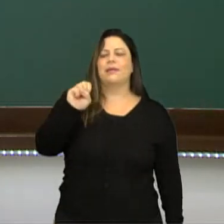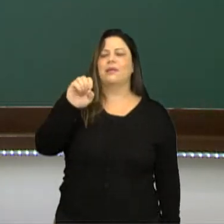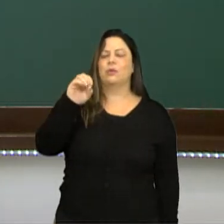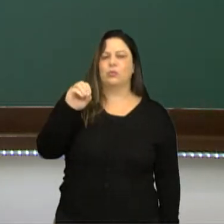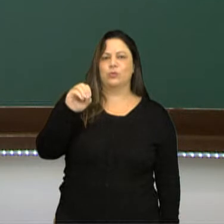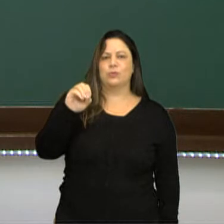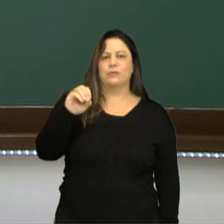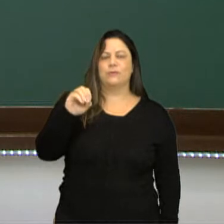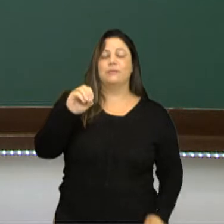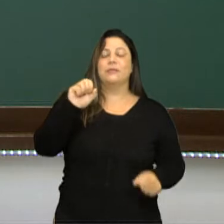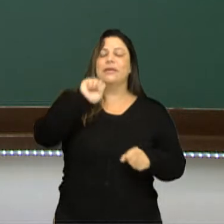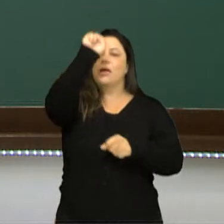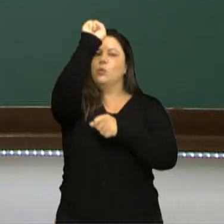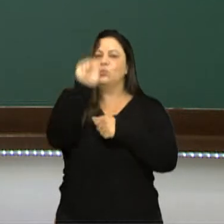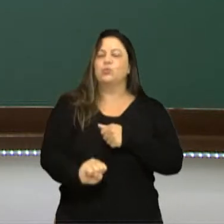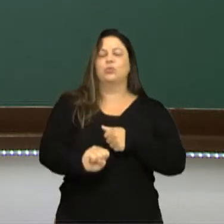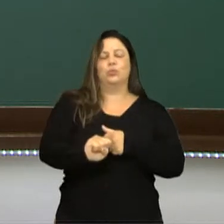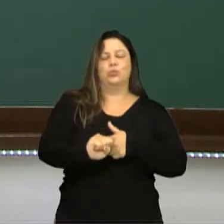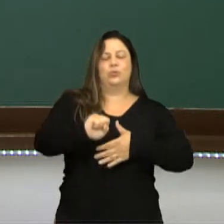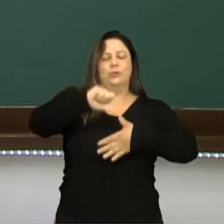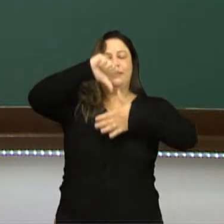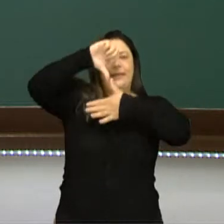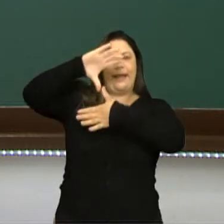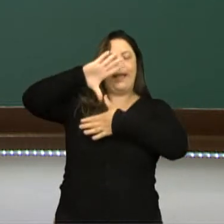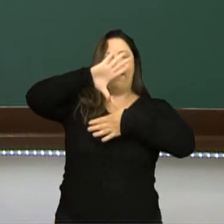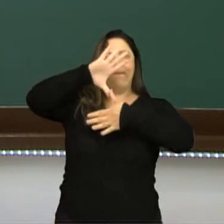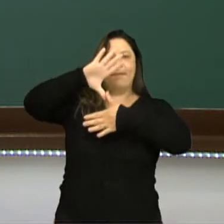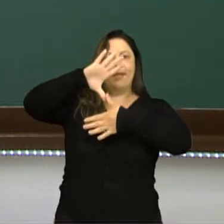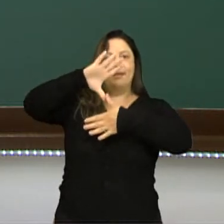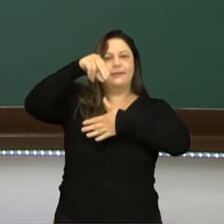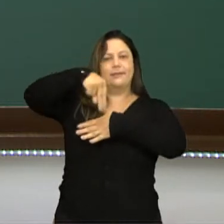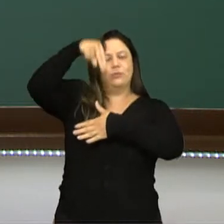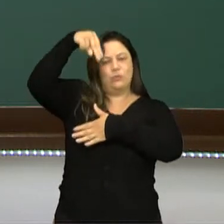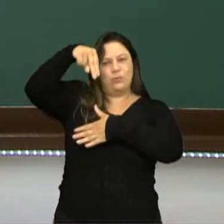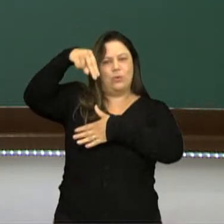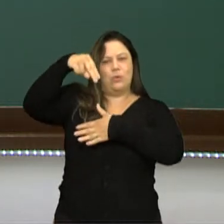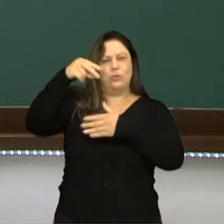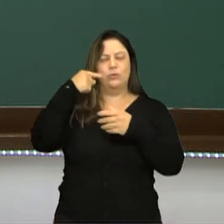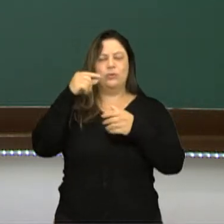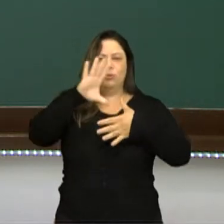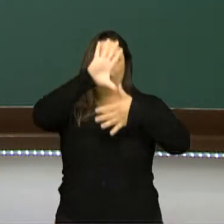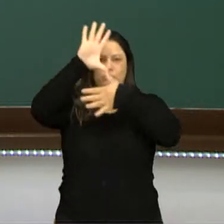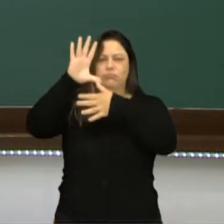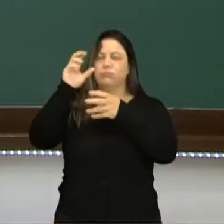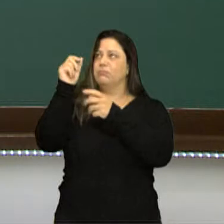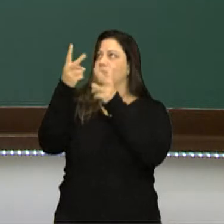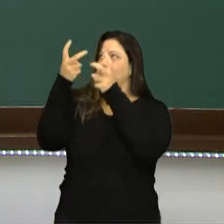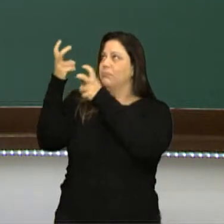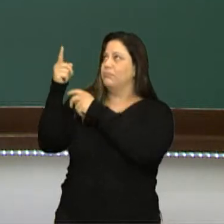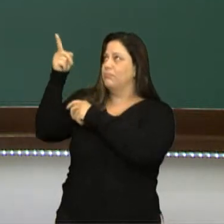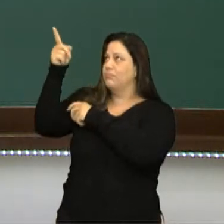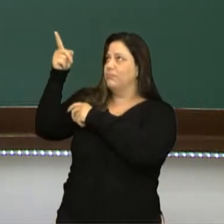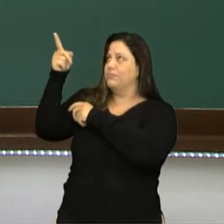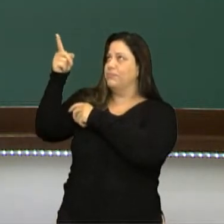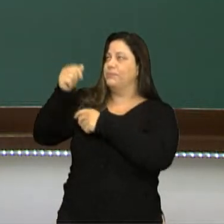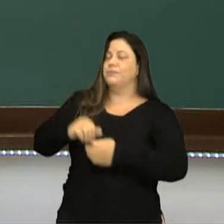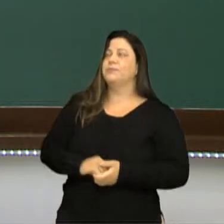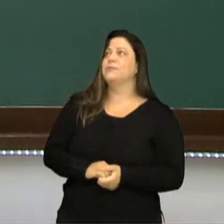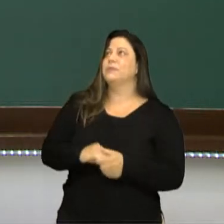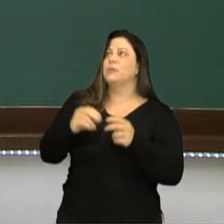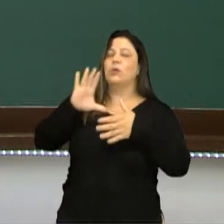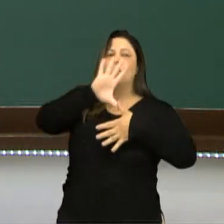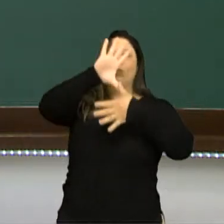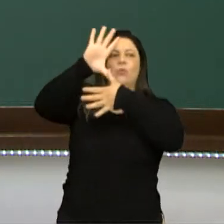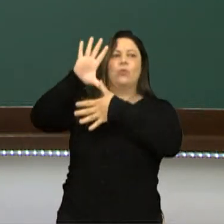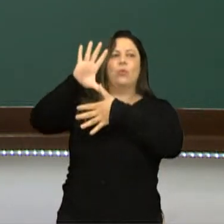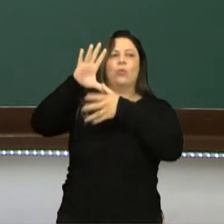Que é o sul da América do Norte, ali no México, abarcando aí um pouquinho da América Central. Então eu trago aqui para vocês essa